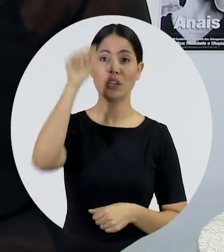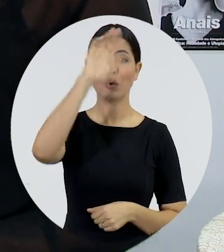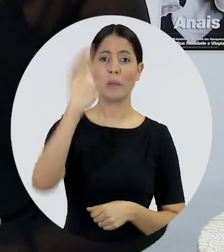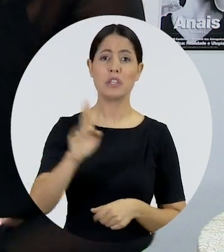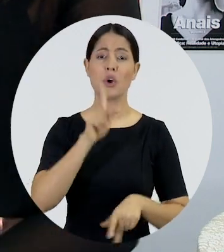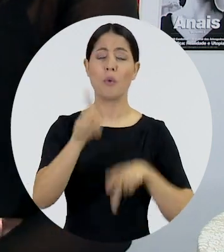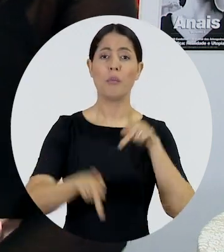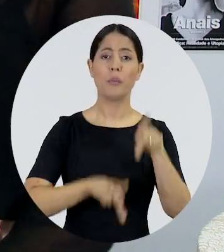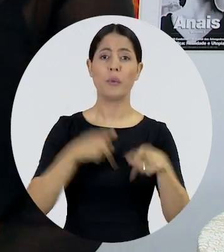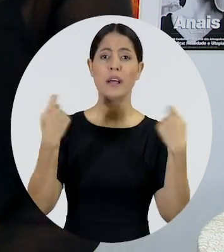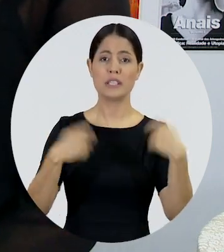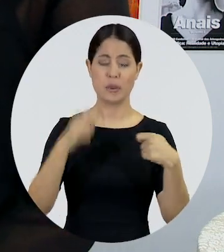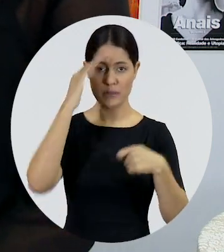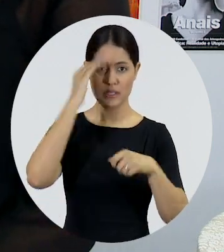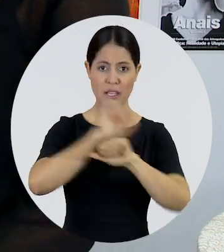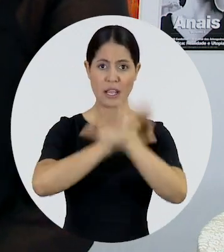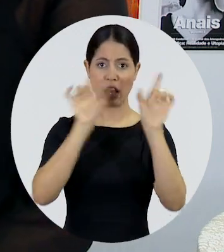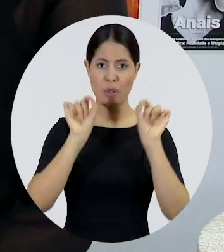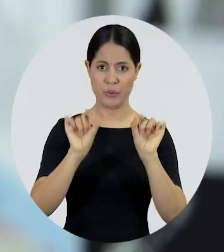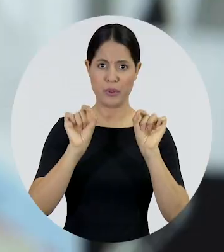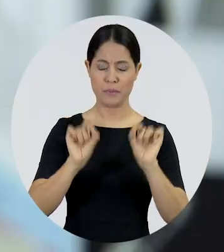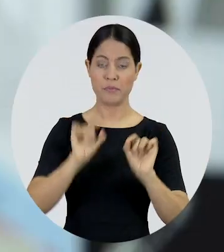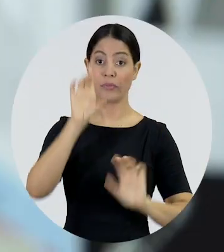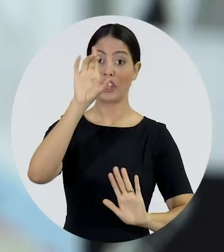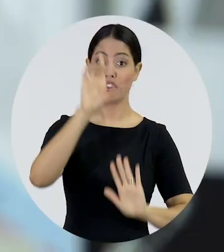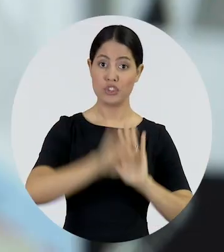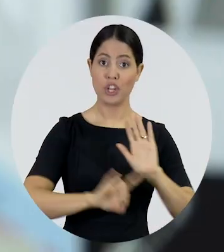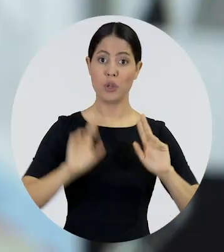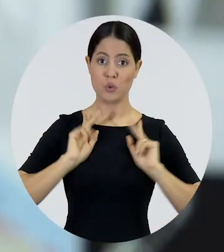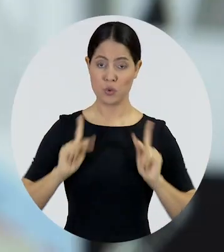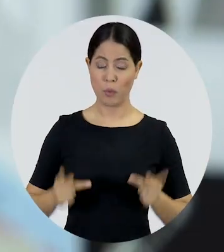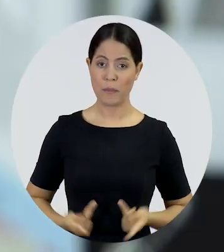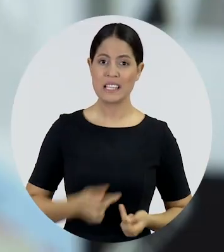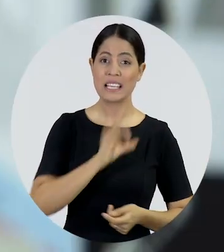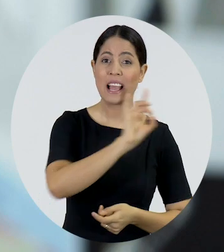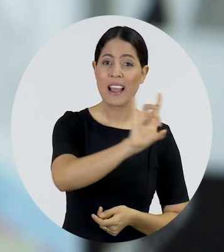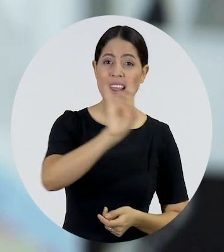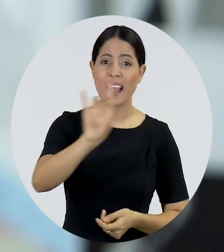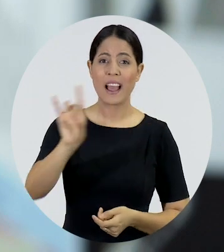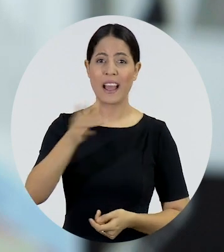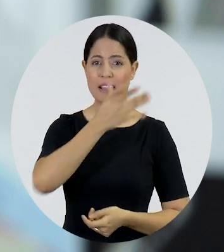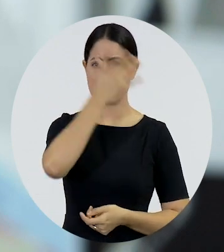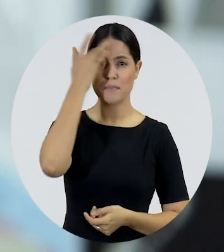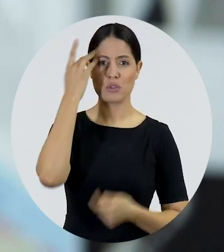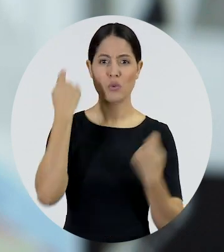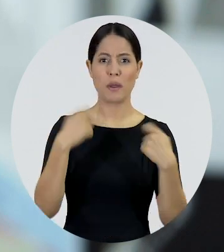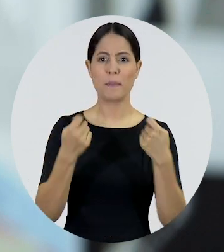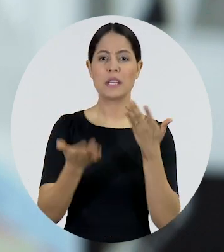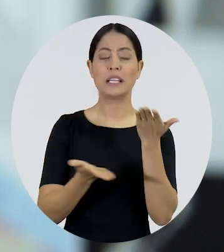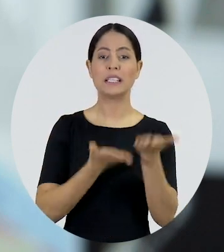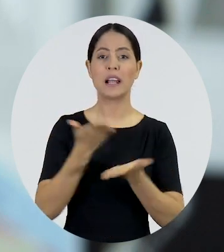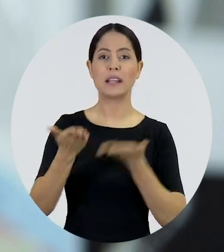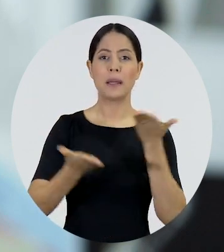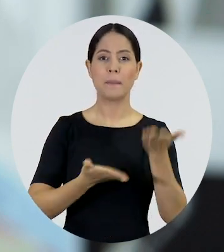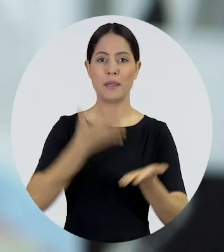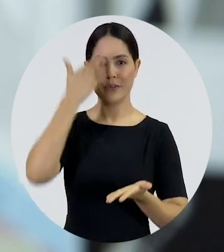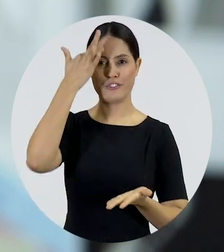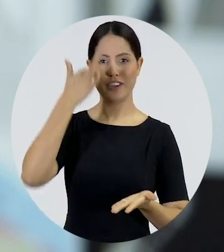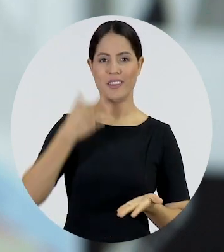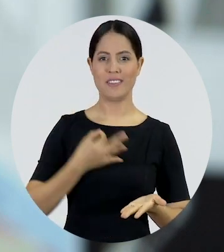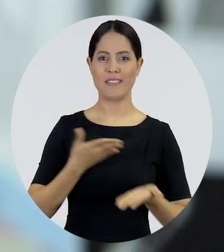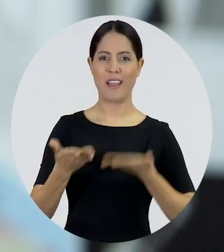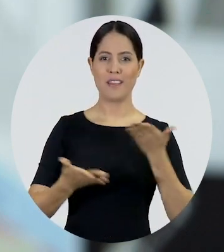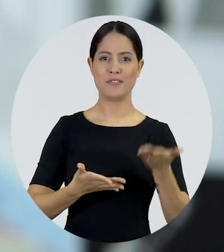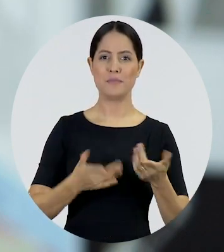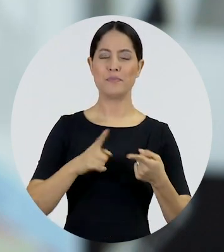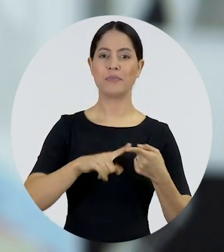precisam entender, quando se fala dos direitos humanos, cada um de nós, o direito de ser tratado com dignidade, direito